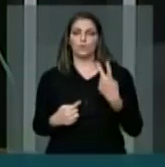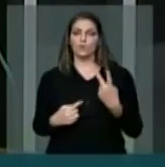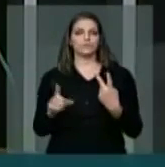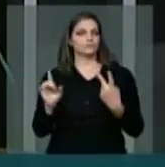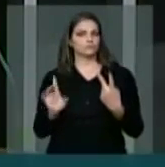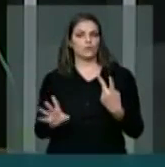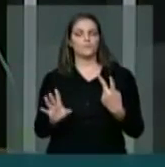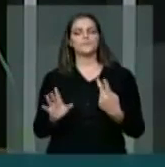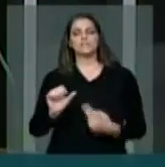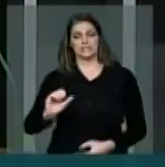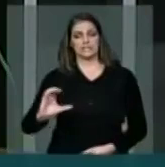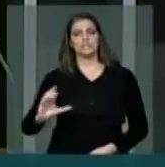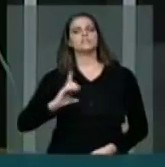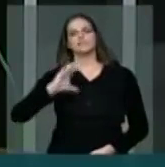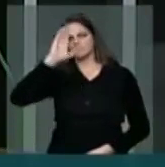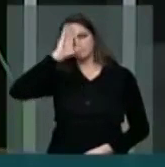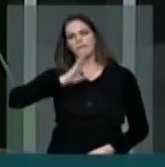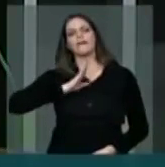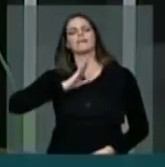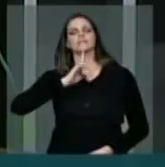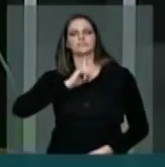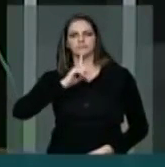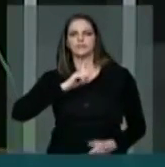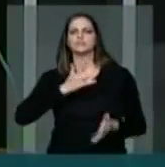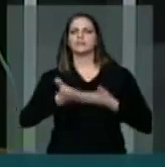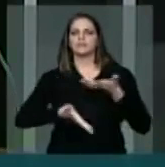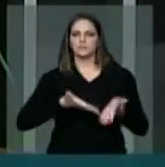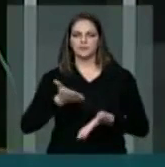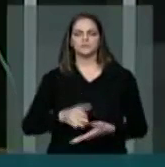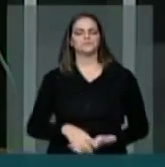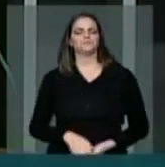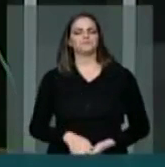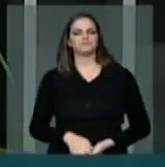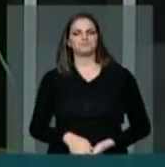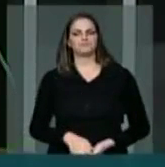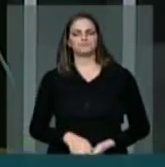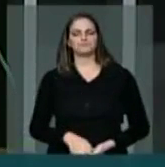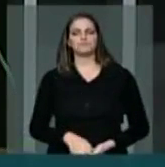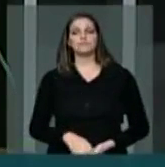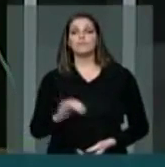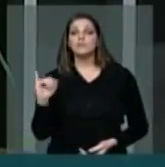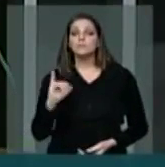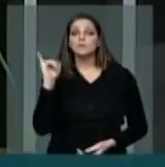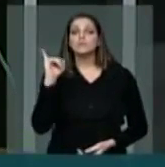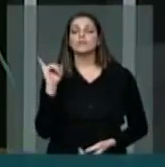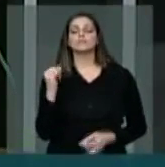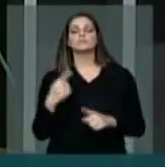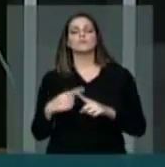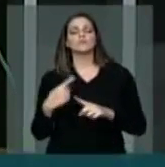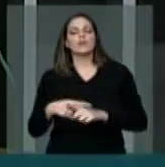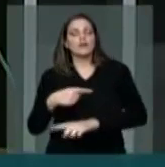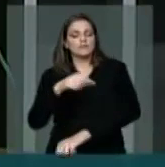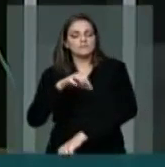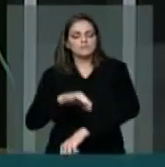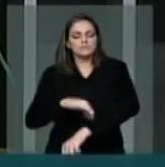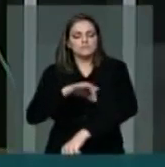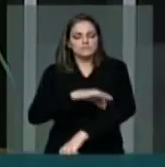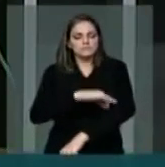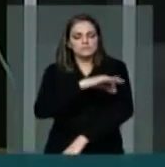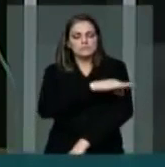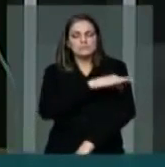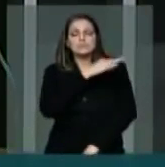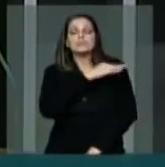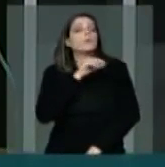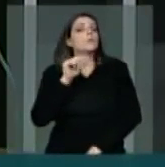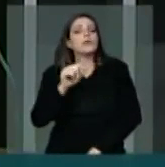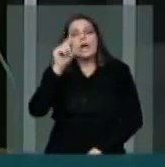gratuito à sociedade. O uso dessas práticas para aliviar a dor, ansiedade e até hábito de fumar,